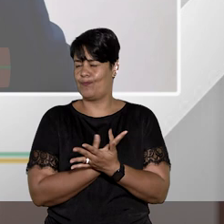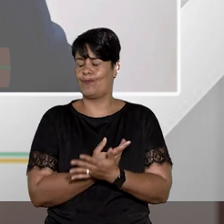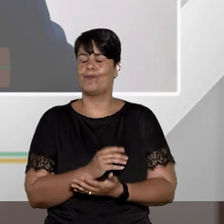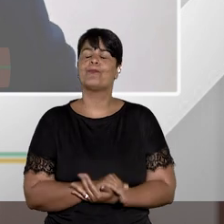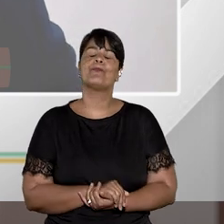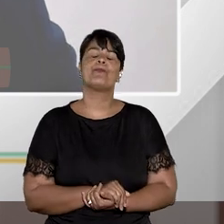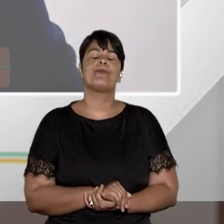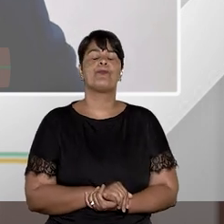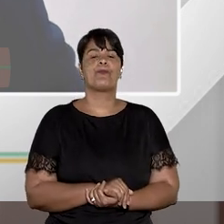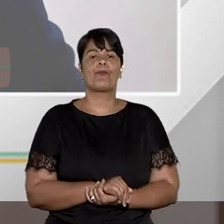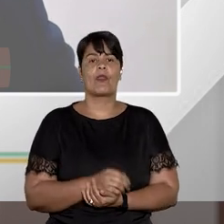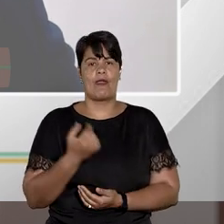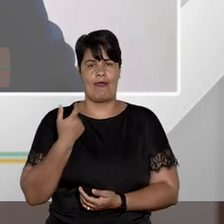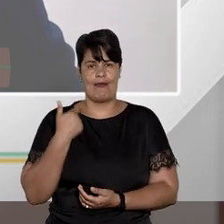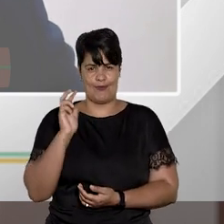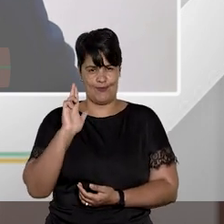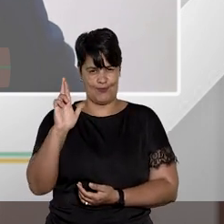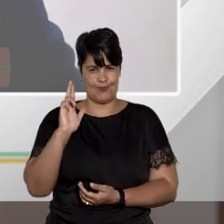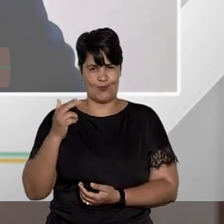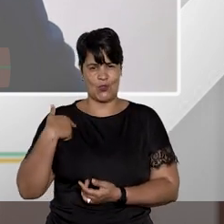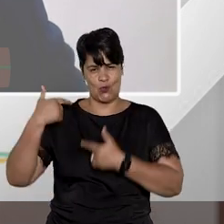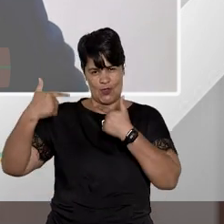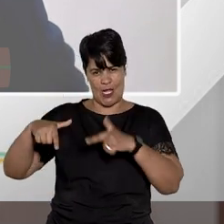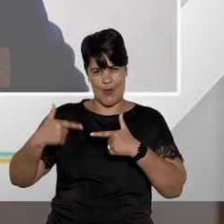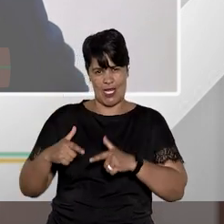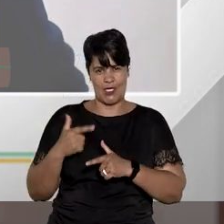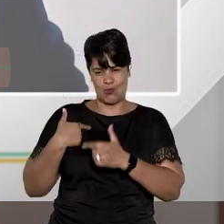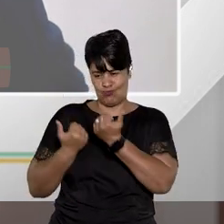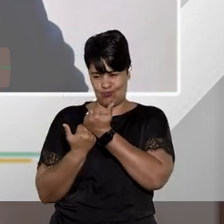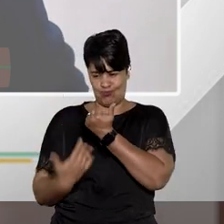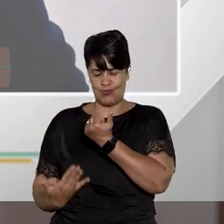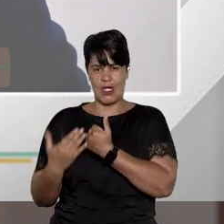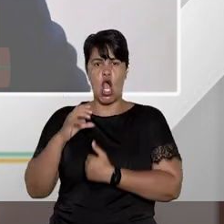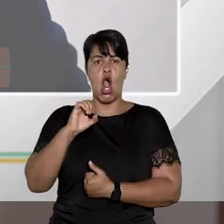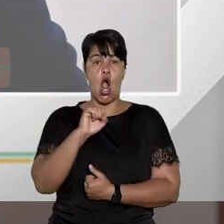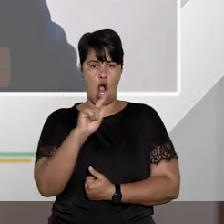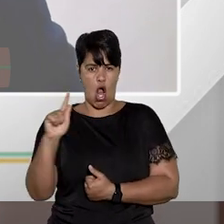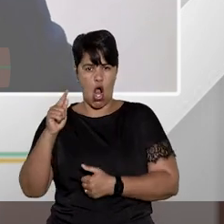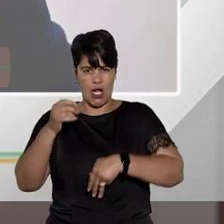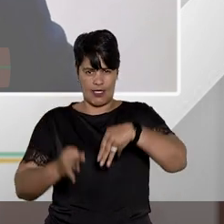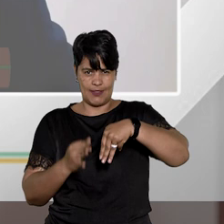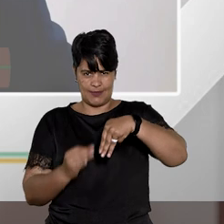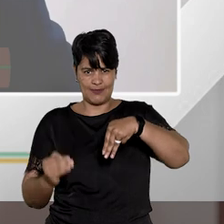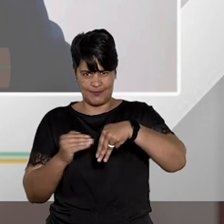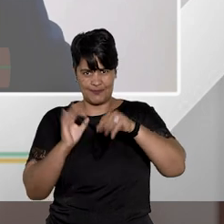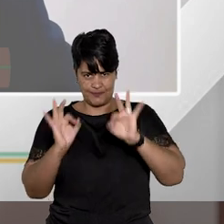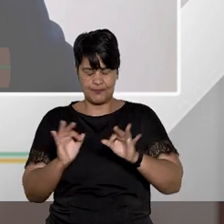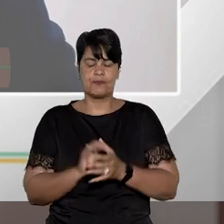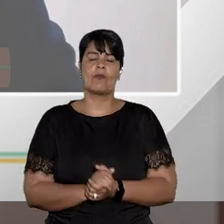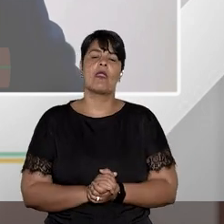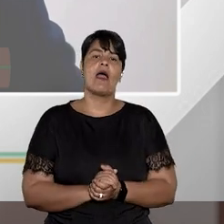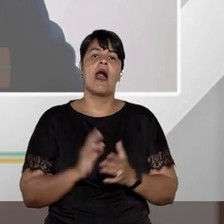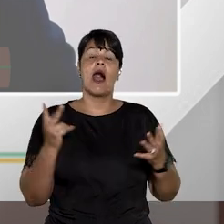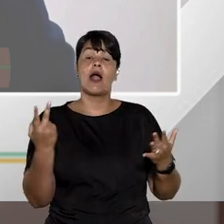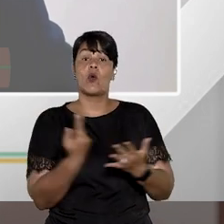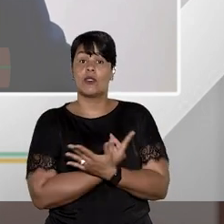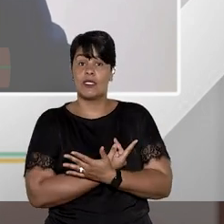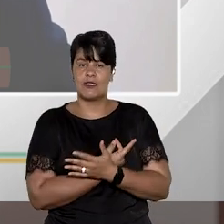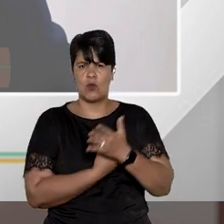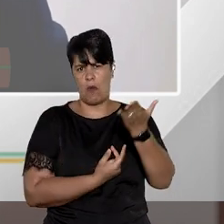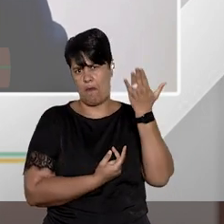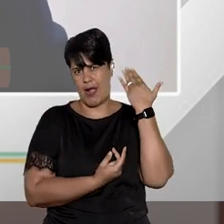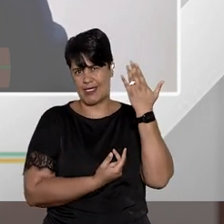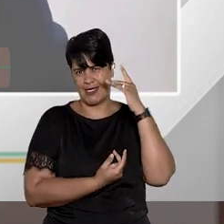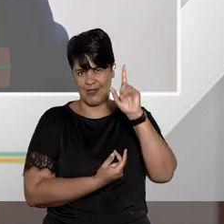na assessoria do ministro Algo Fernandes e chegou uma situação em que um trailer de cachorro-quente, a gente chamava